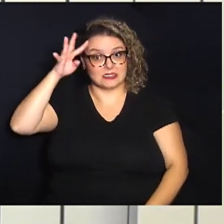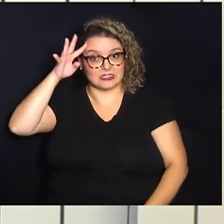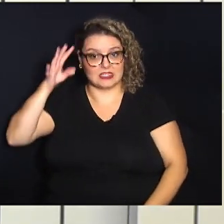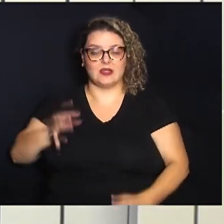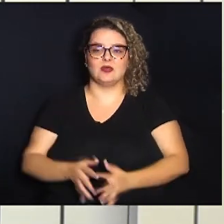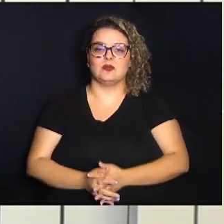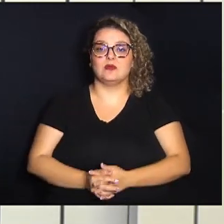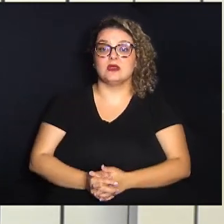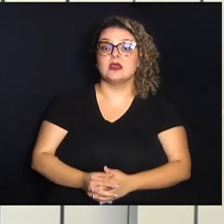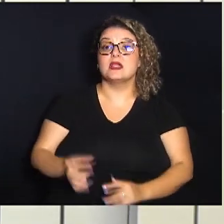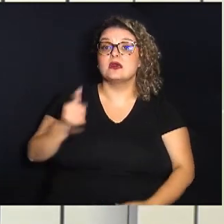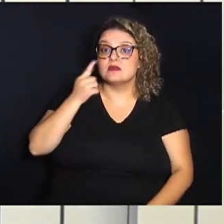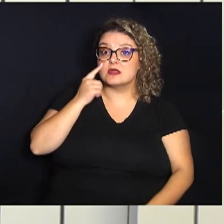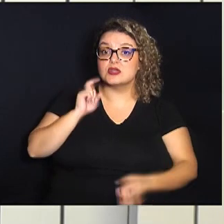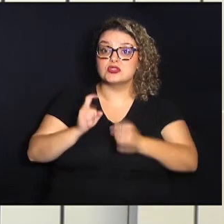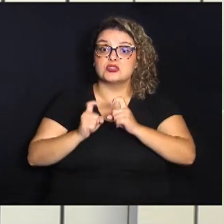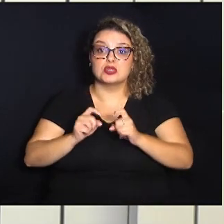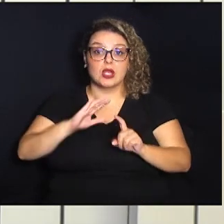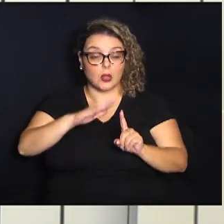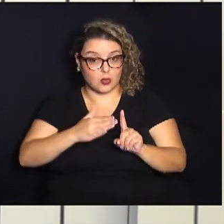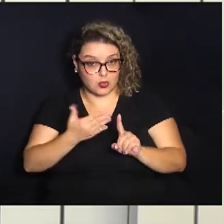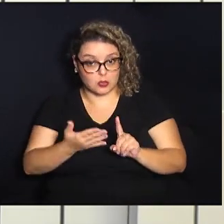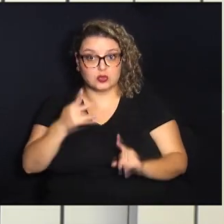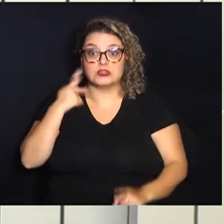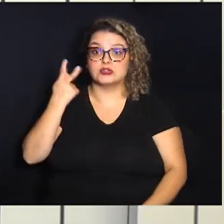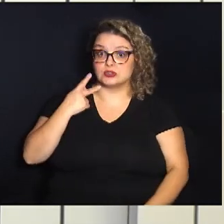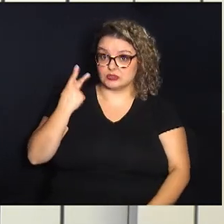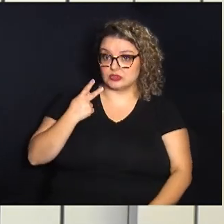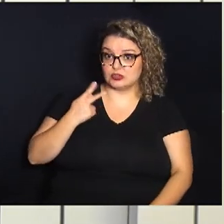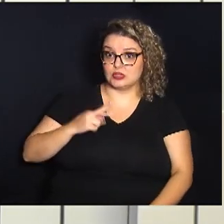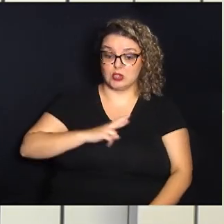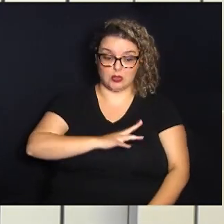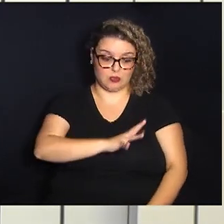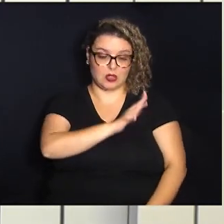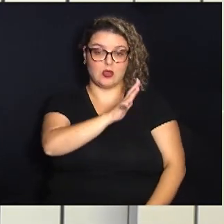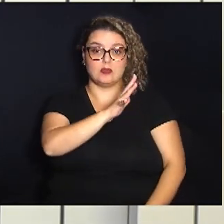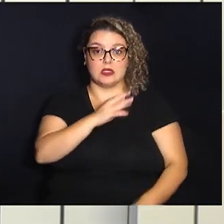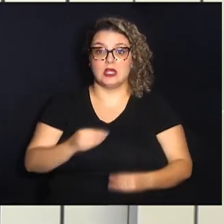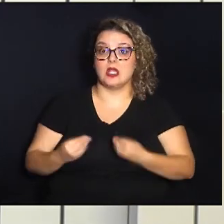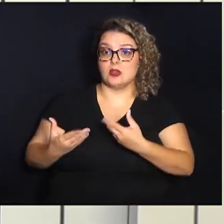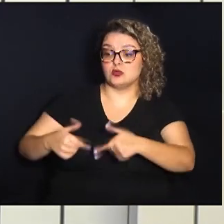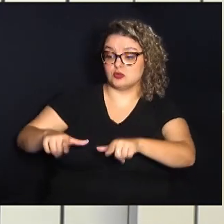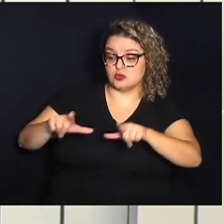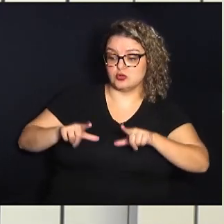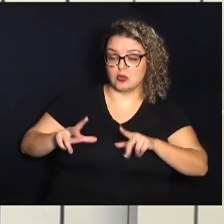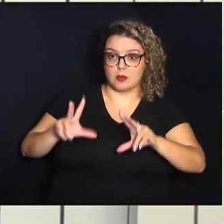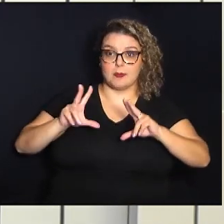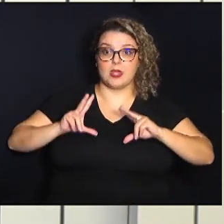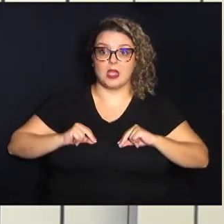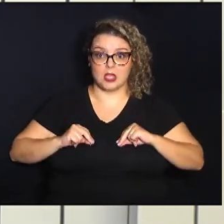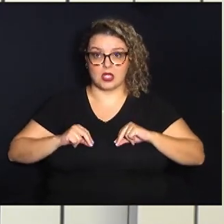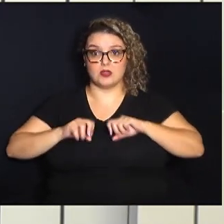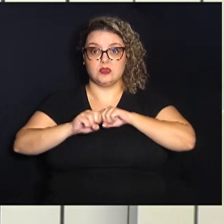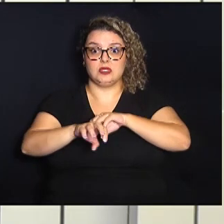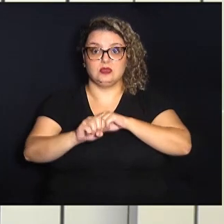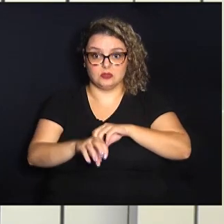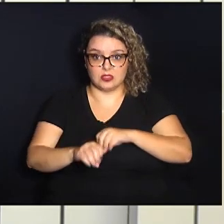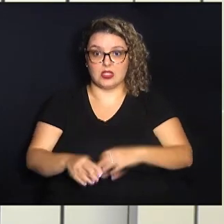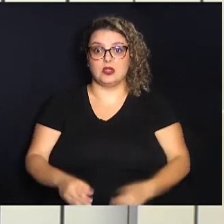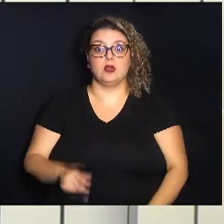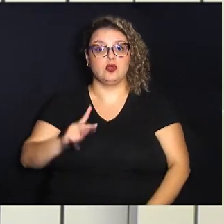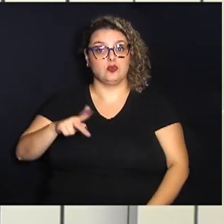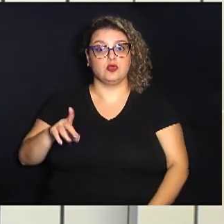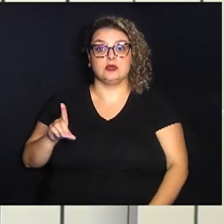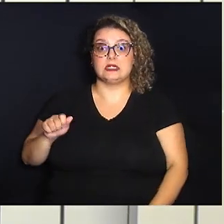e olha só em reunião solene o vereador Rupens Gás entregou o diploma de mérito educacional professor